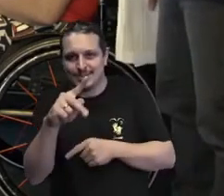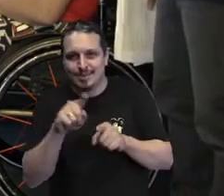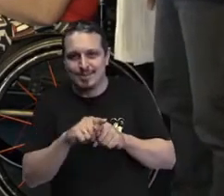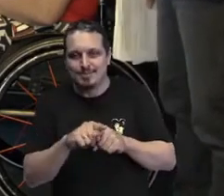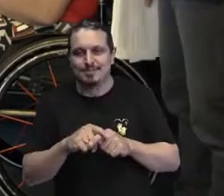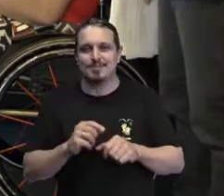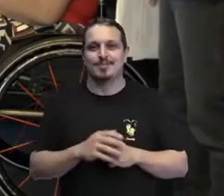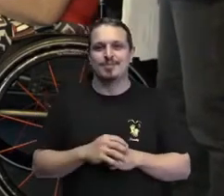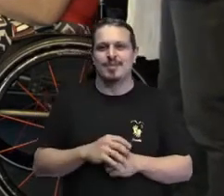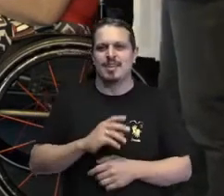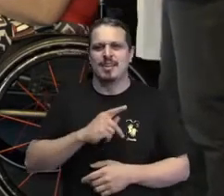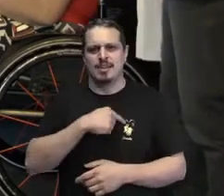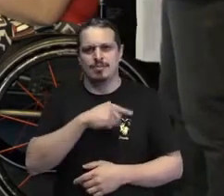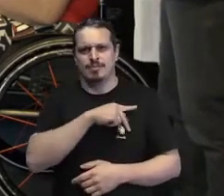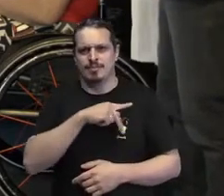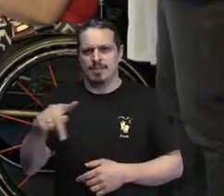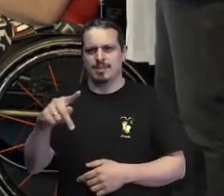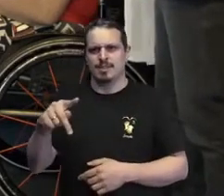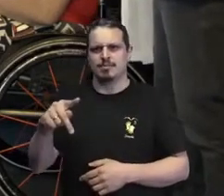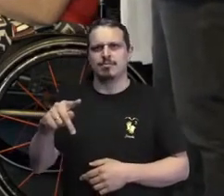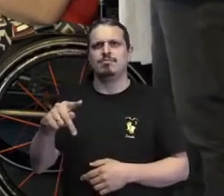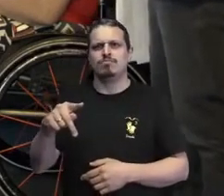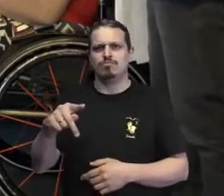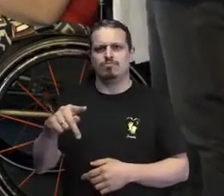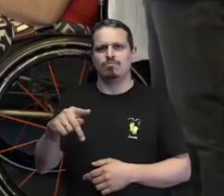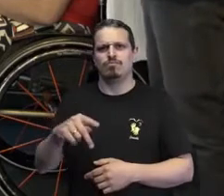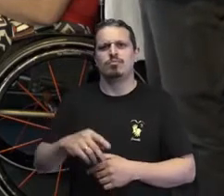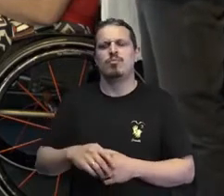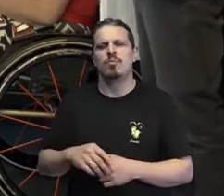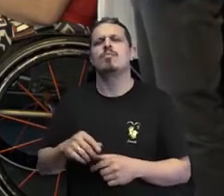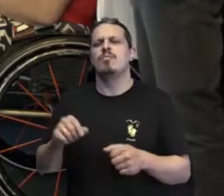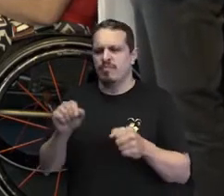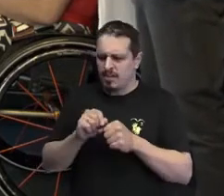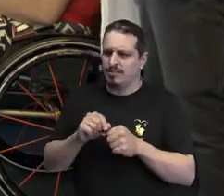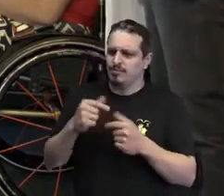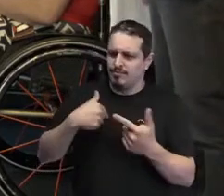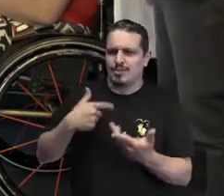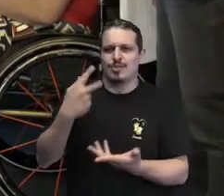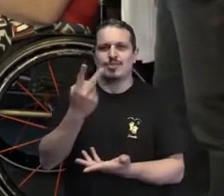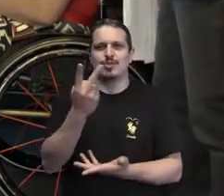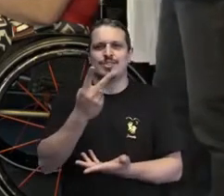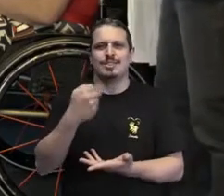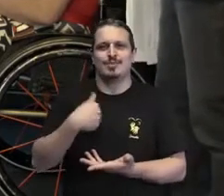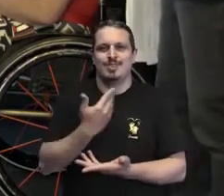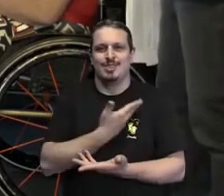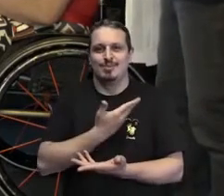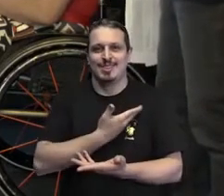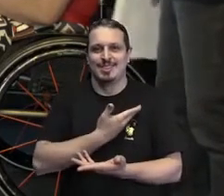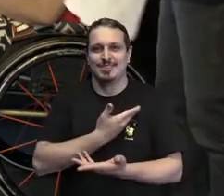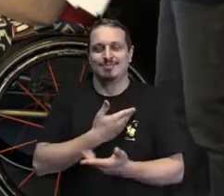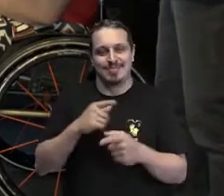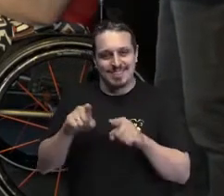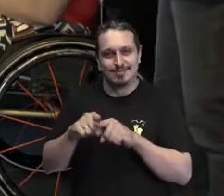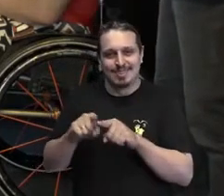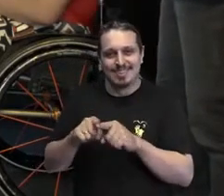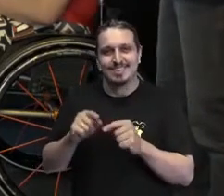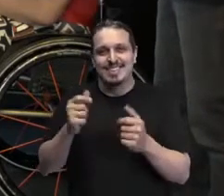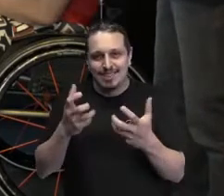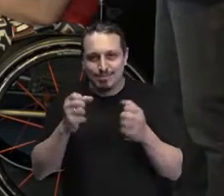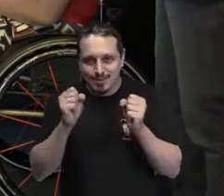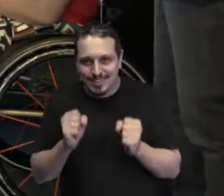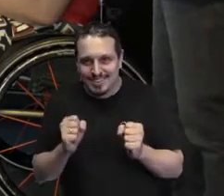está te assistindo junto com a Vilma, que se transformaram em dois grandes amigos. E eu queria que tu desse uma